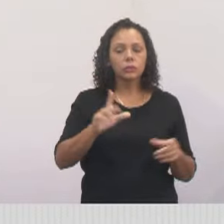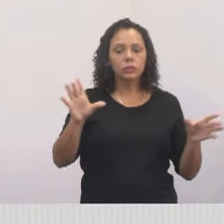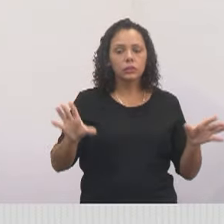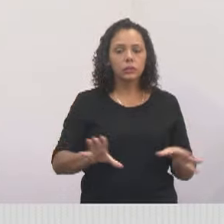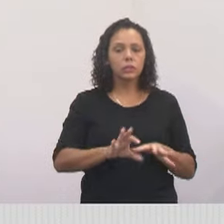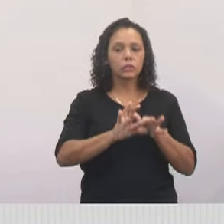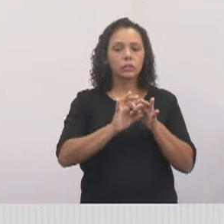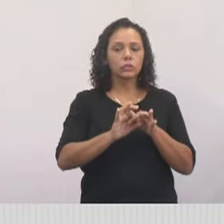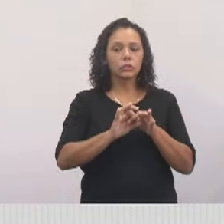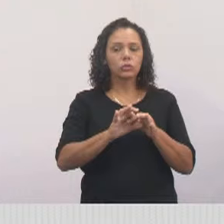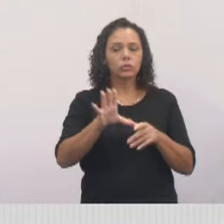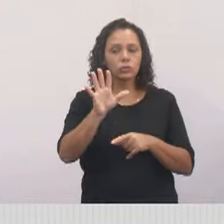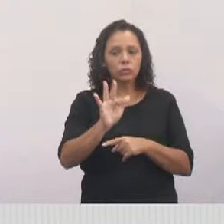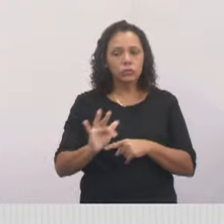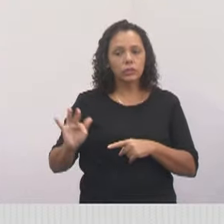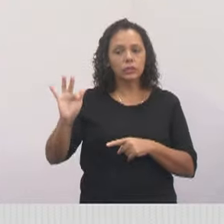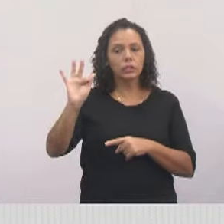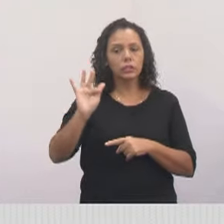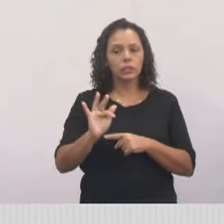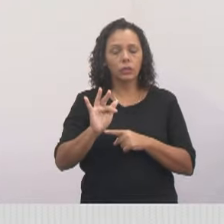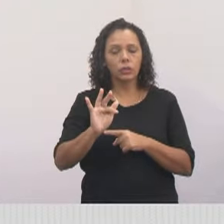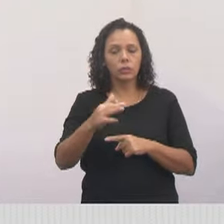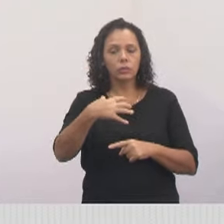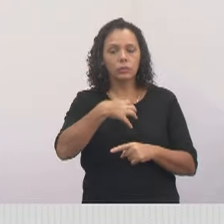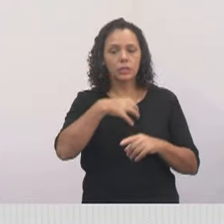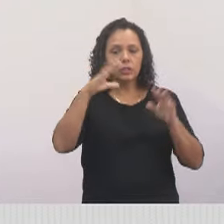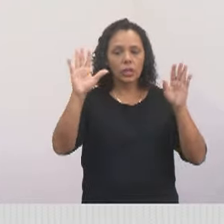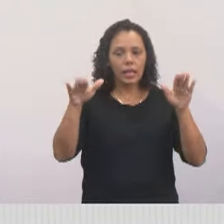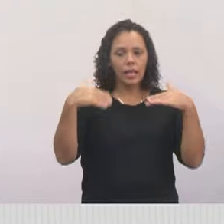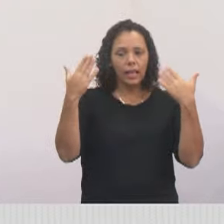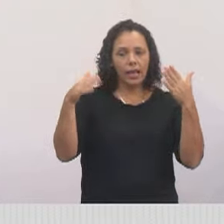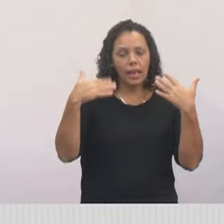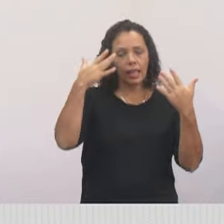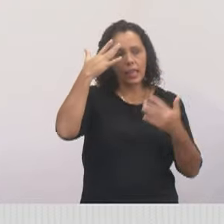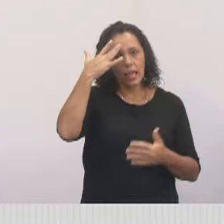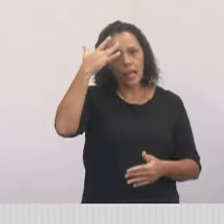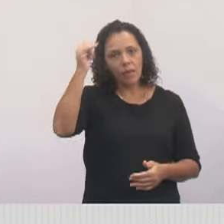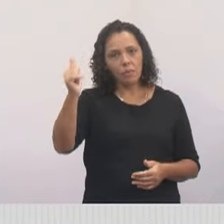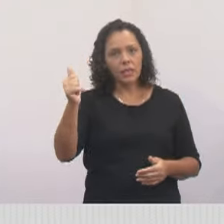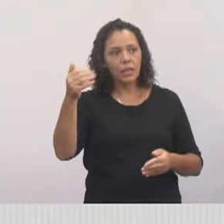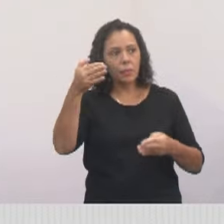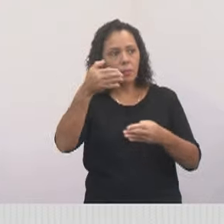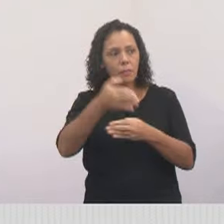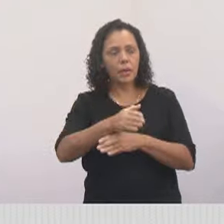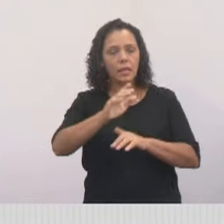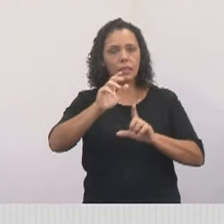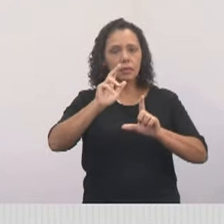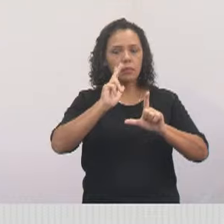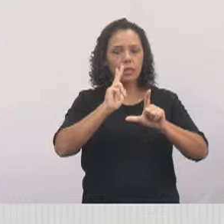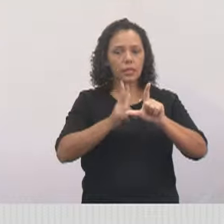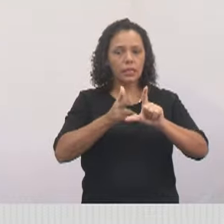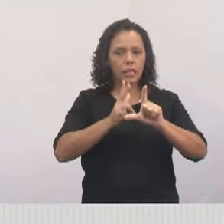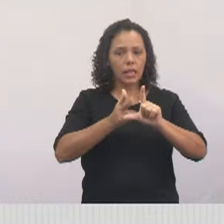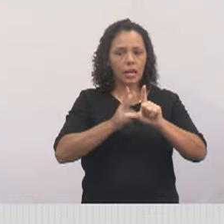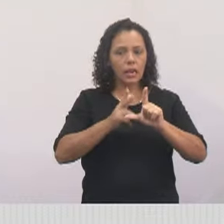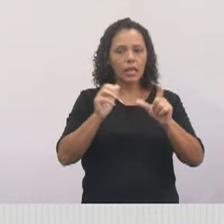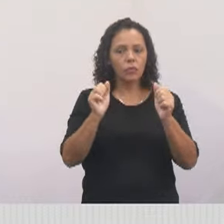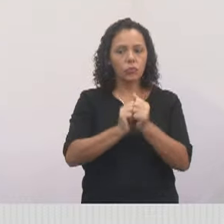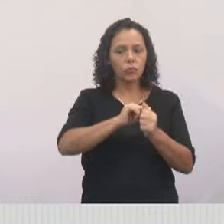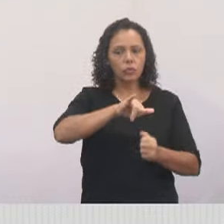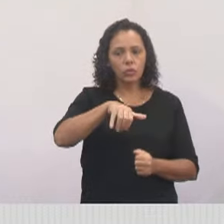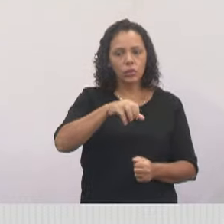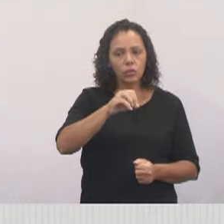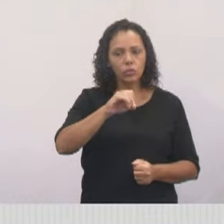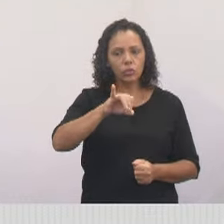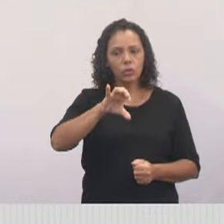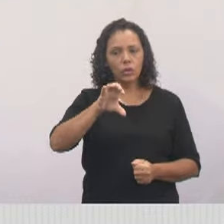ao federal. Então, eu tenho a grata alegria de amanhã estar participando dessa live junto com a Joyce, que é a